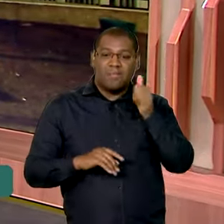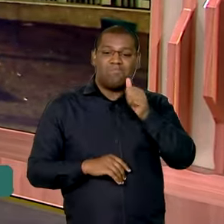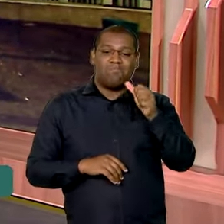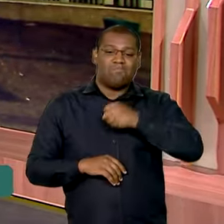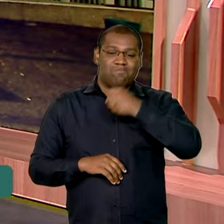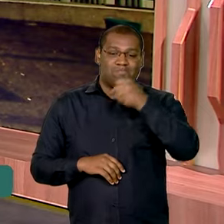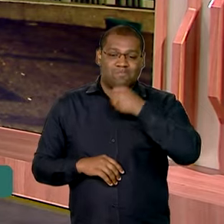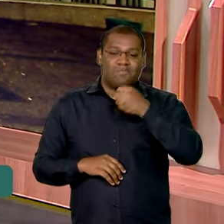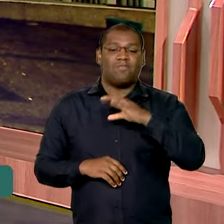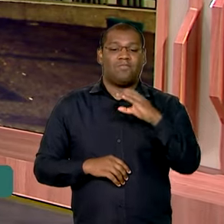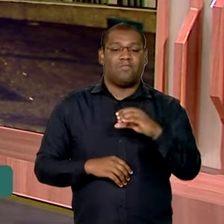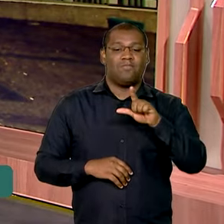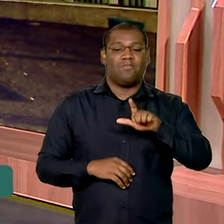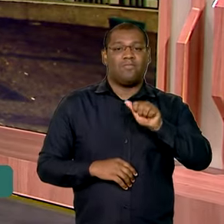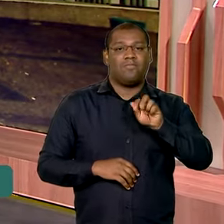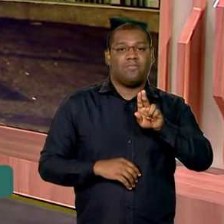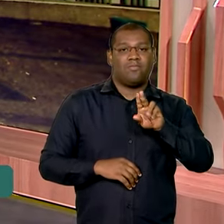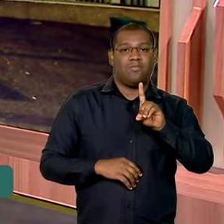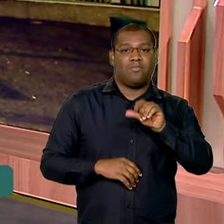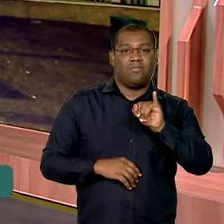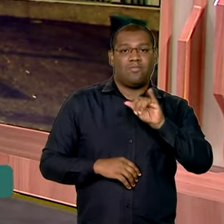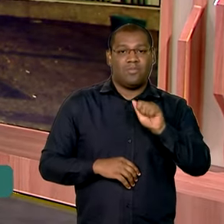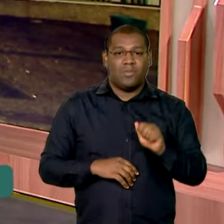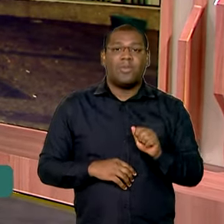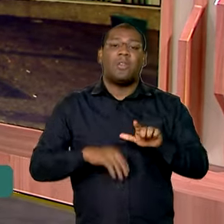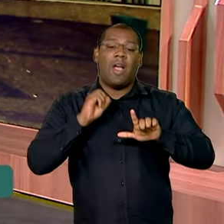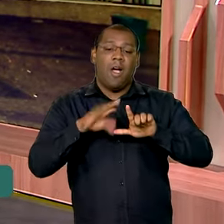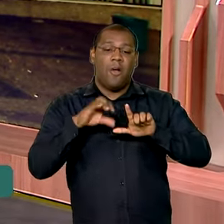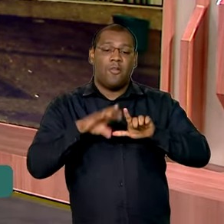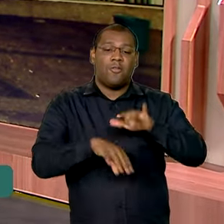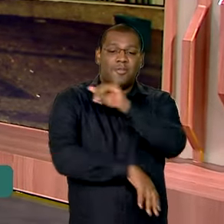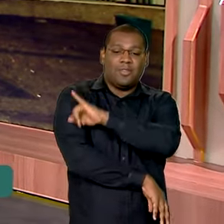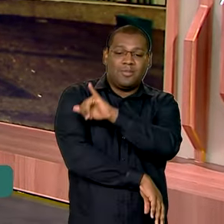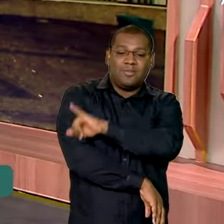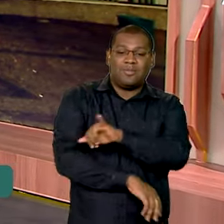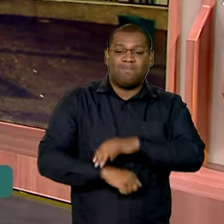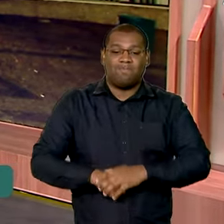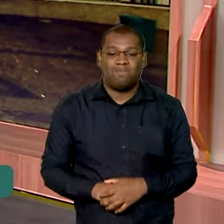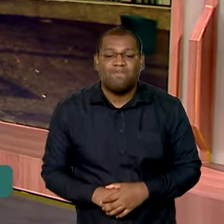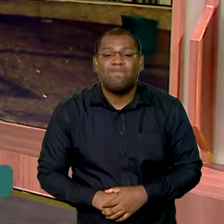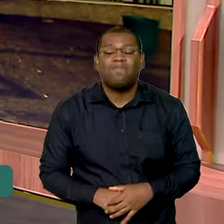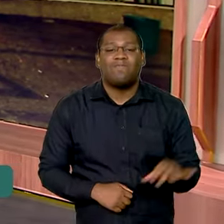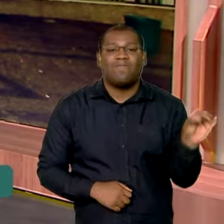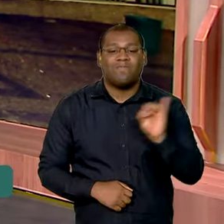Cláudia Boiunga que conversa ao vivo direto do Rio de Janeiro. Bom dia, Cláudia.